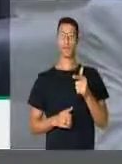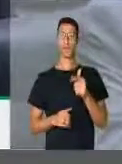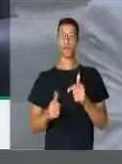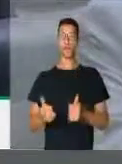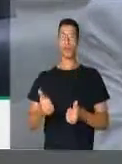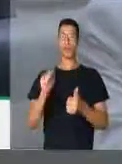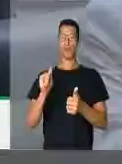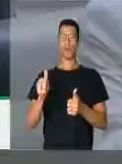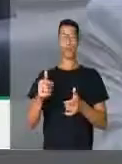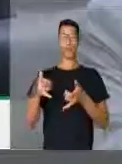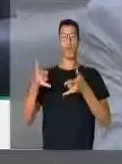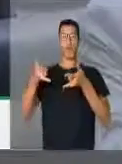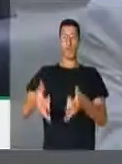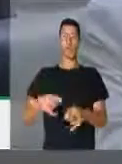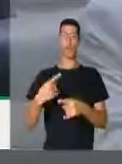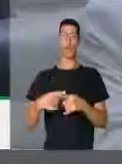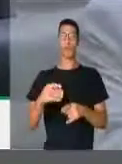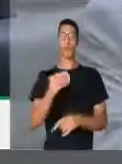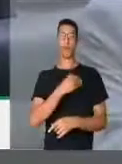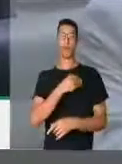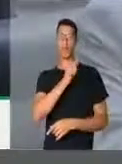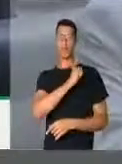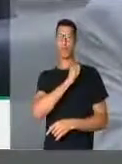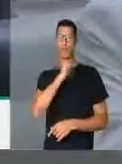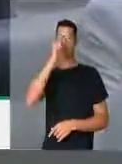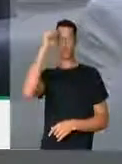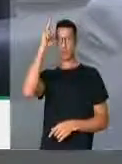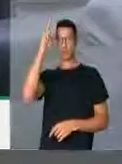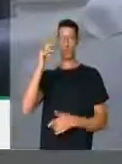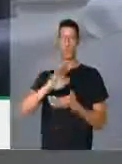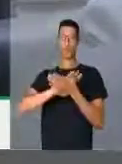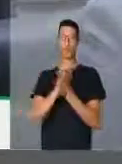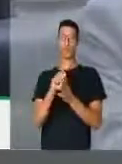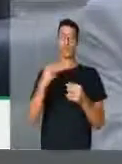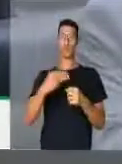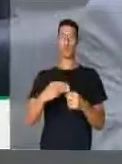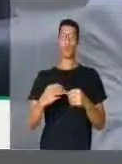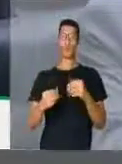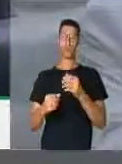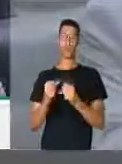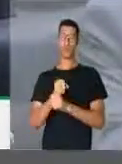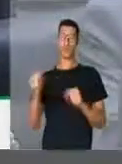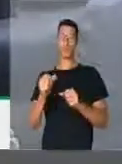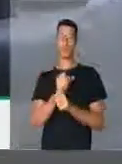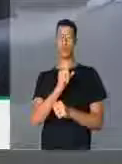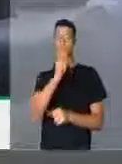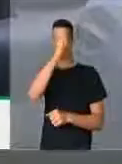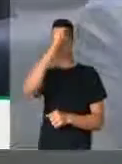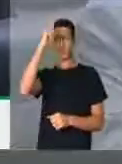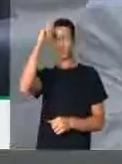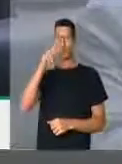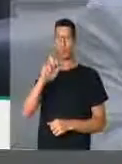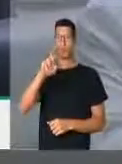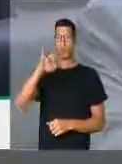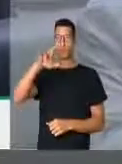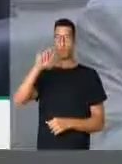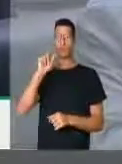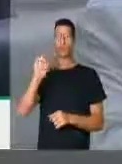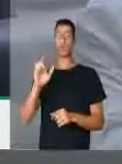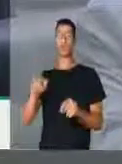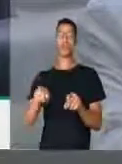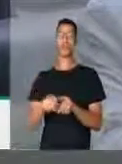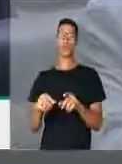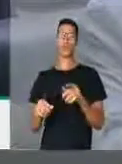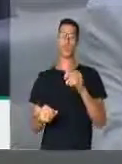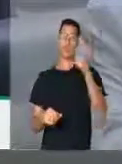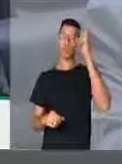caixão branco de anjinho, que os pecados do prefeito que está lá destruindo o município são tão grandes, o prefeito Pereira são tão grandes que